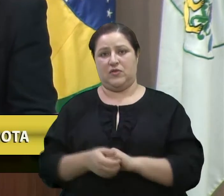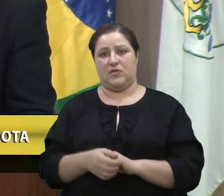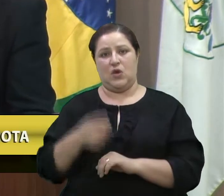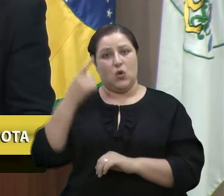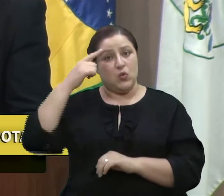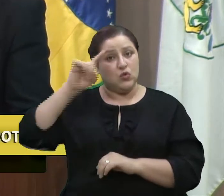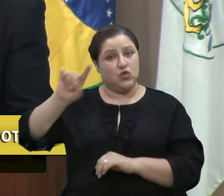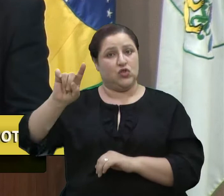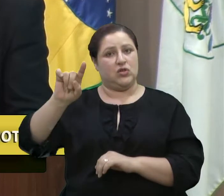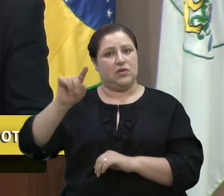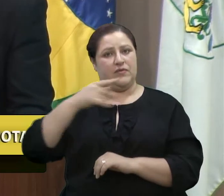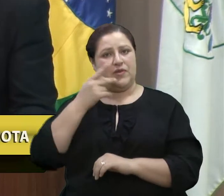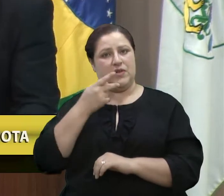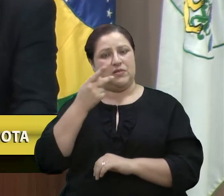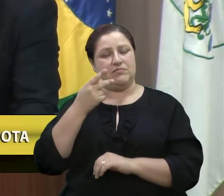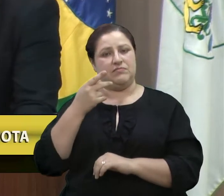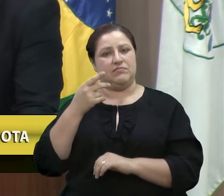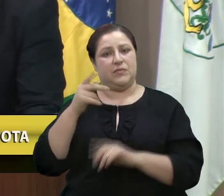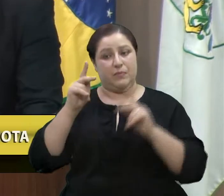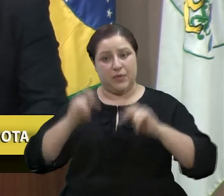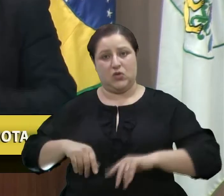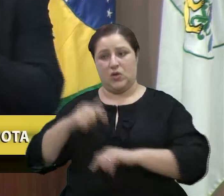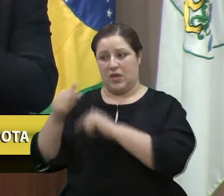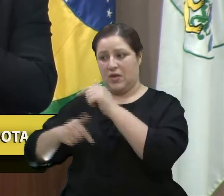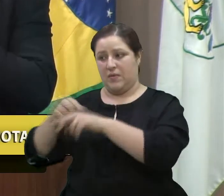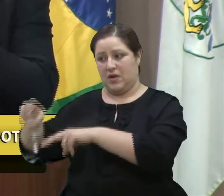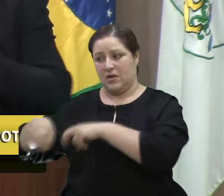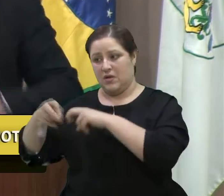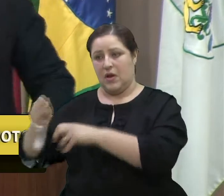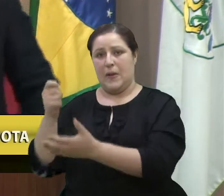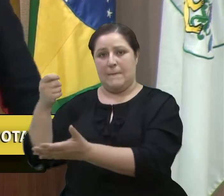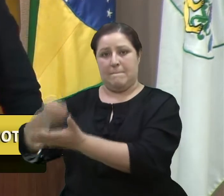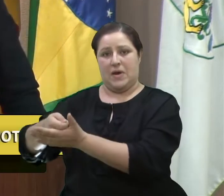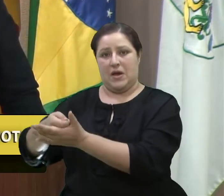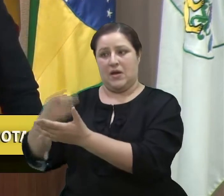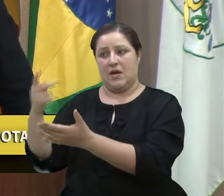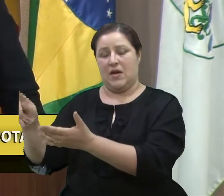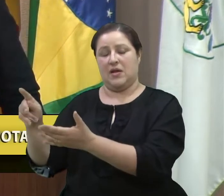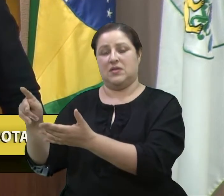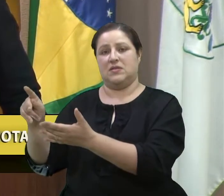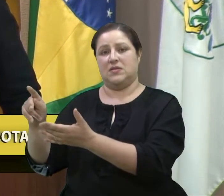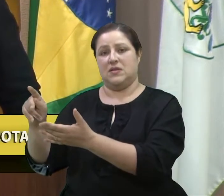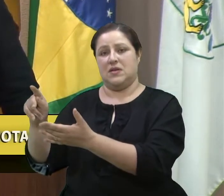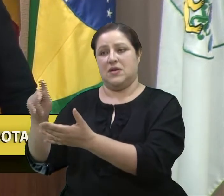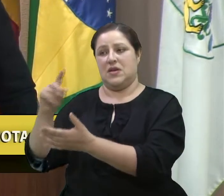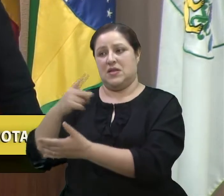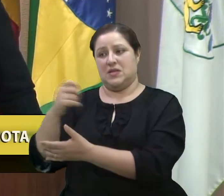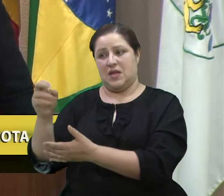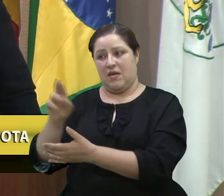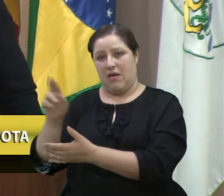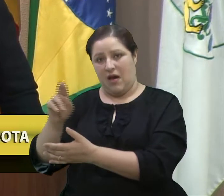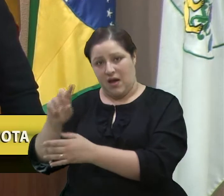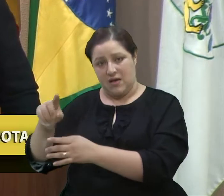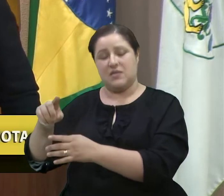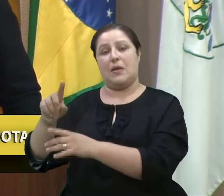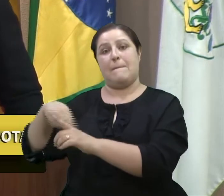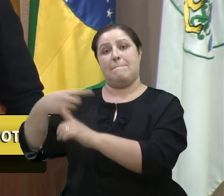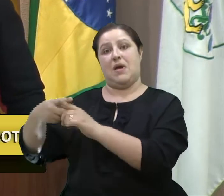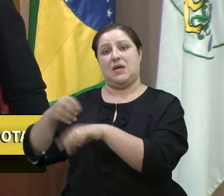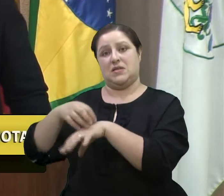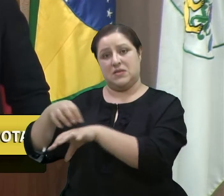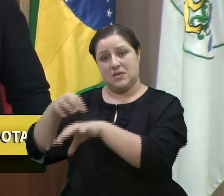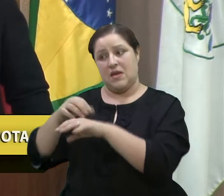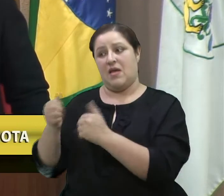dia eu tô falando. E os agricultores pagam esse valor ali, livre do transporte e do alimento. Eles dão